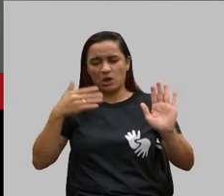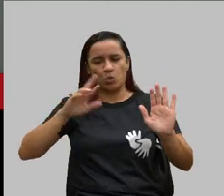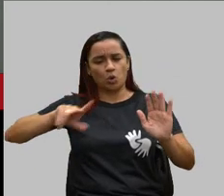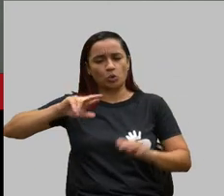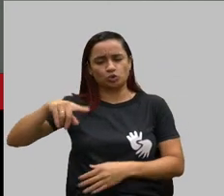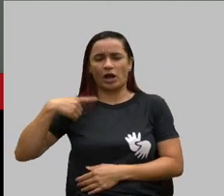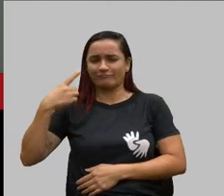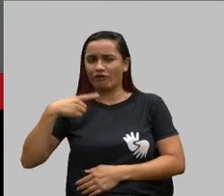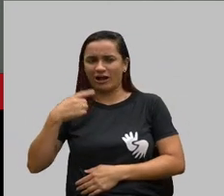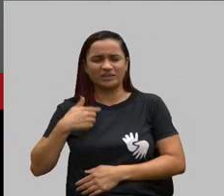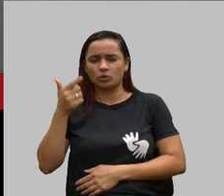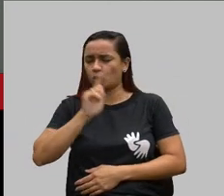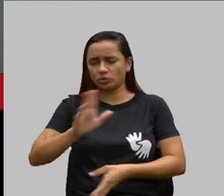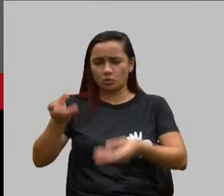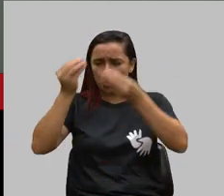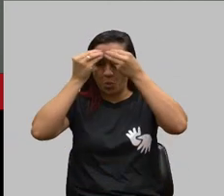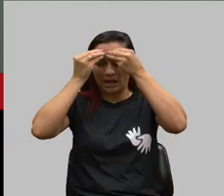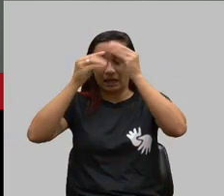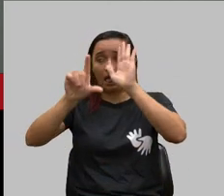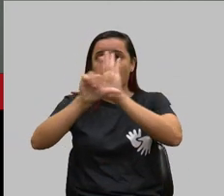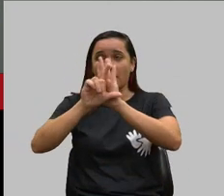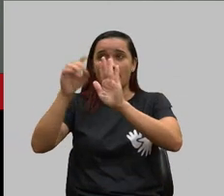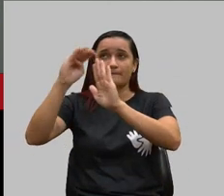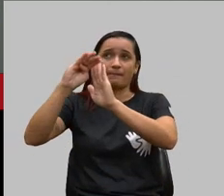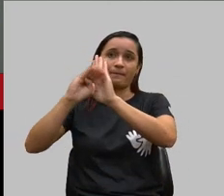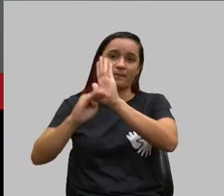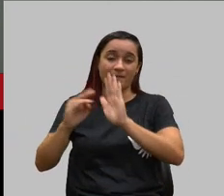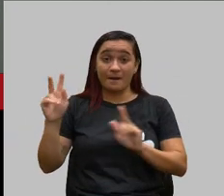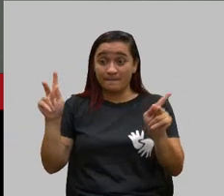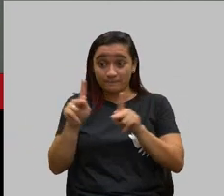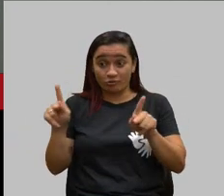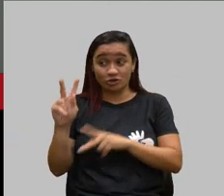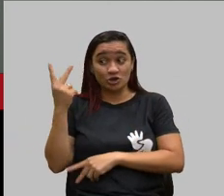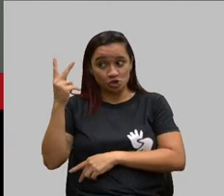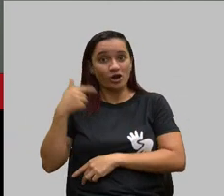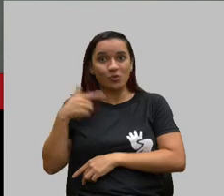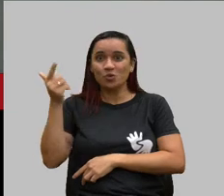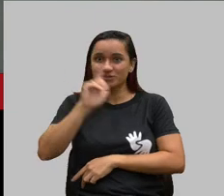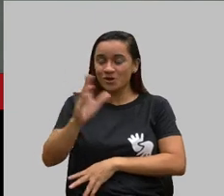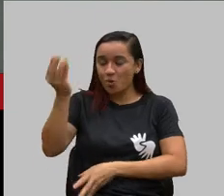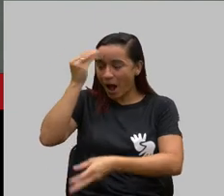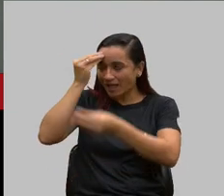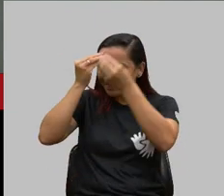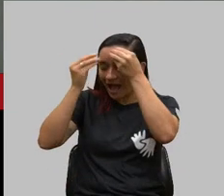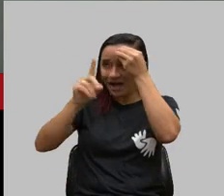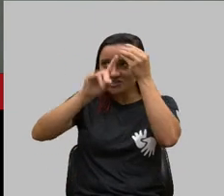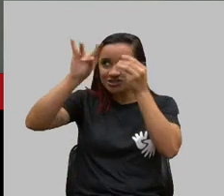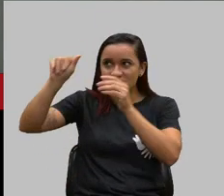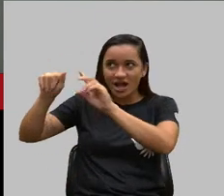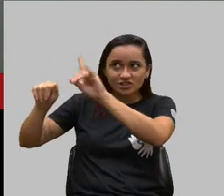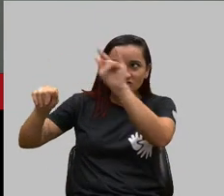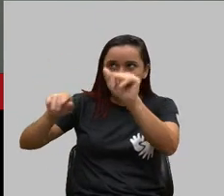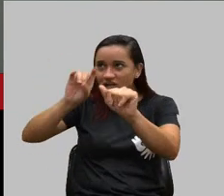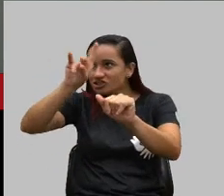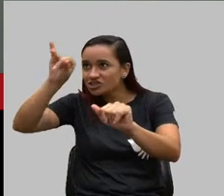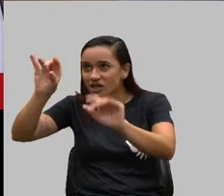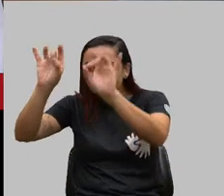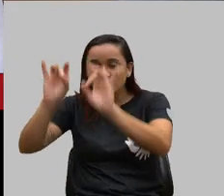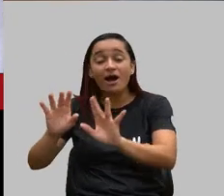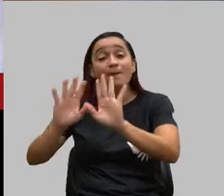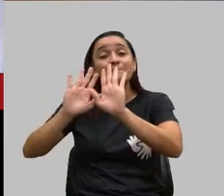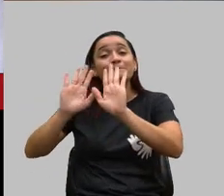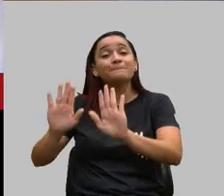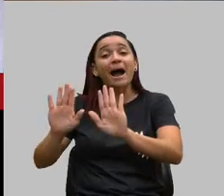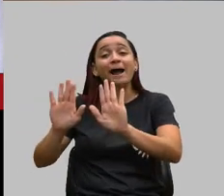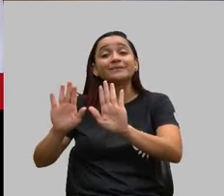consigo guardar leis. Como professor de história, eu guardo as datas comemorativas, mas, e eu